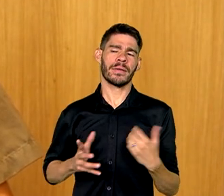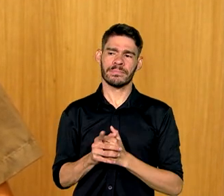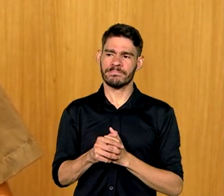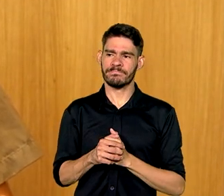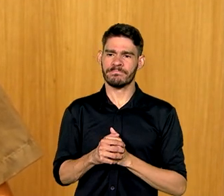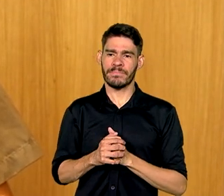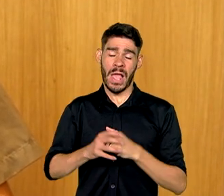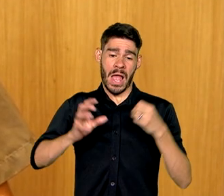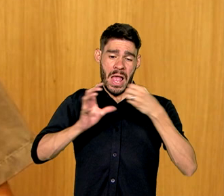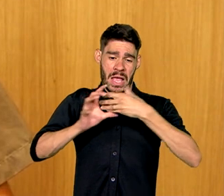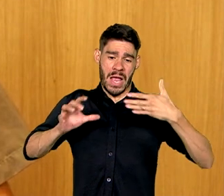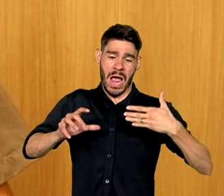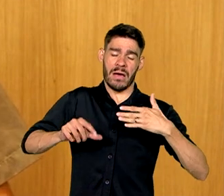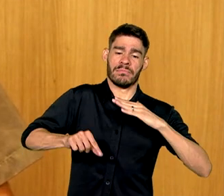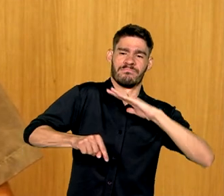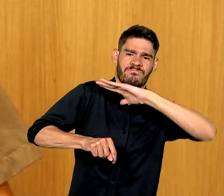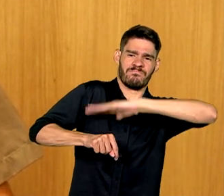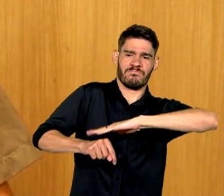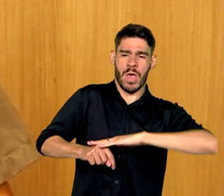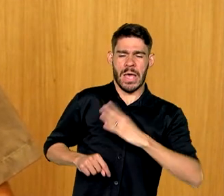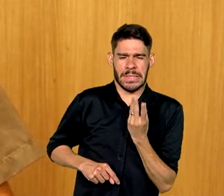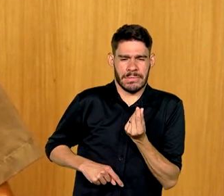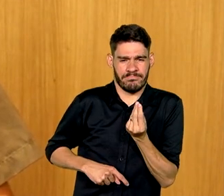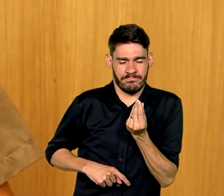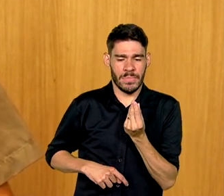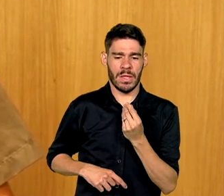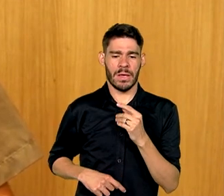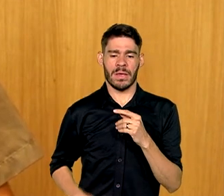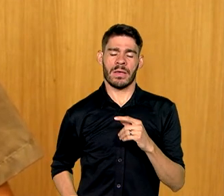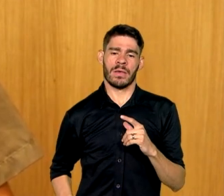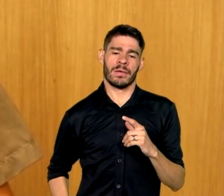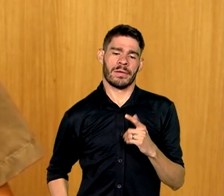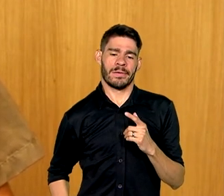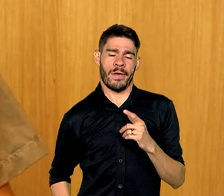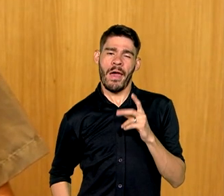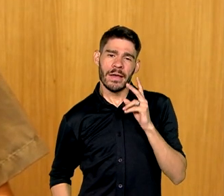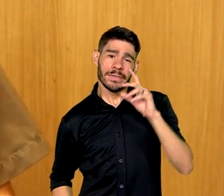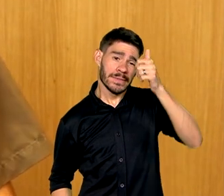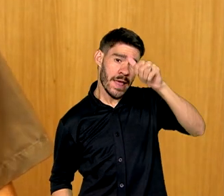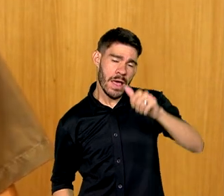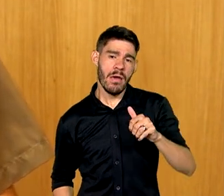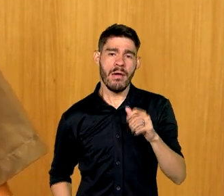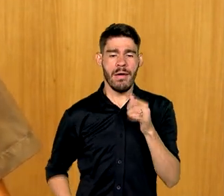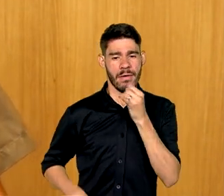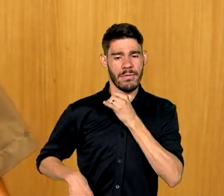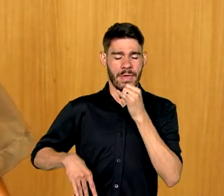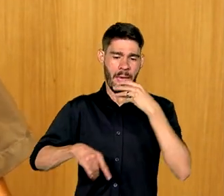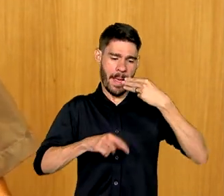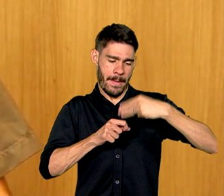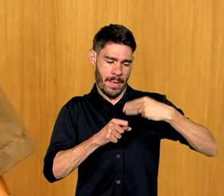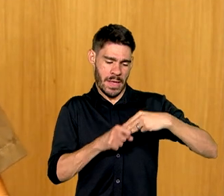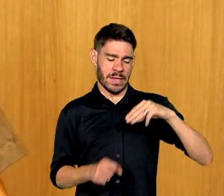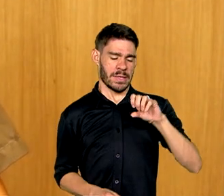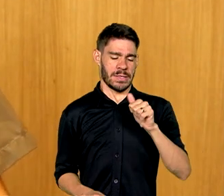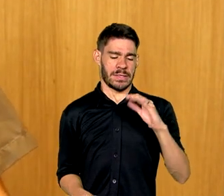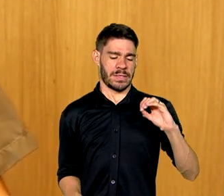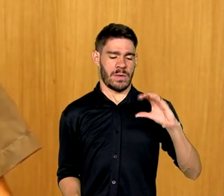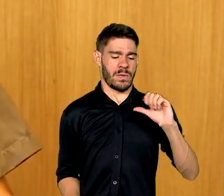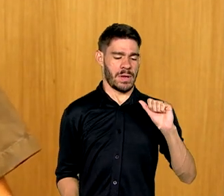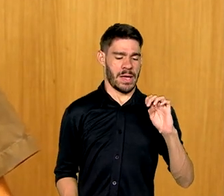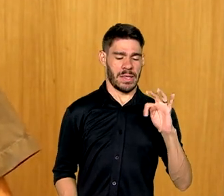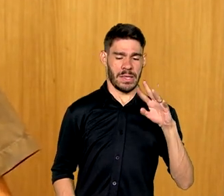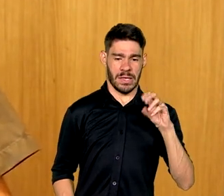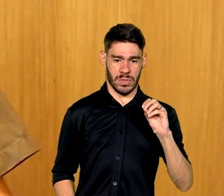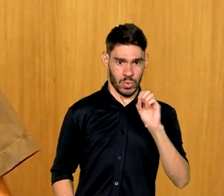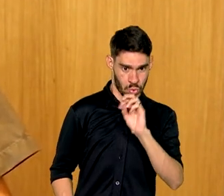certas características peculiares. Então, se a gente analisa, por exemplo, o município de São Caetano do Sul, ele é um